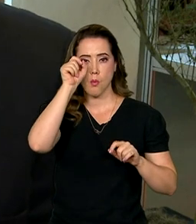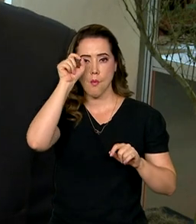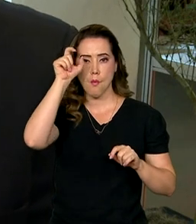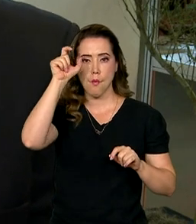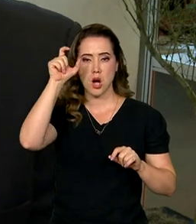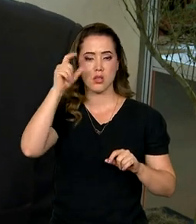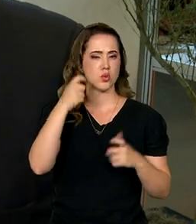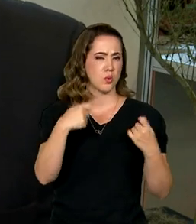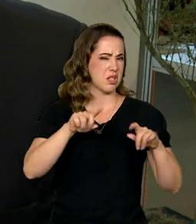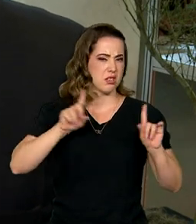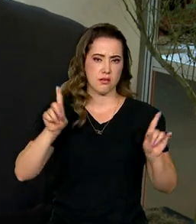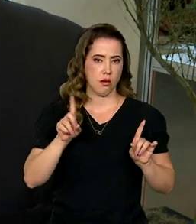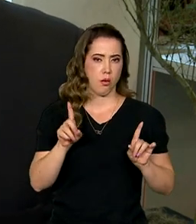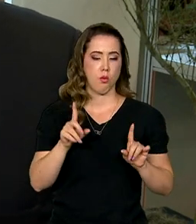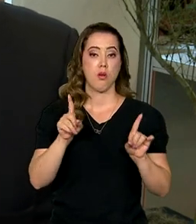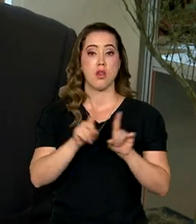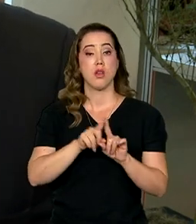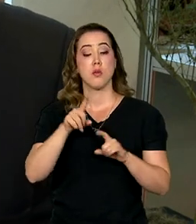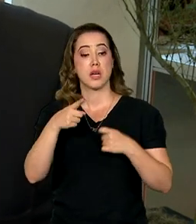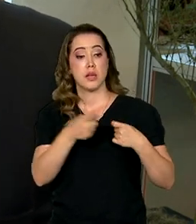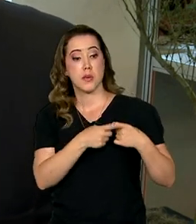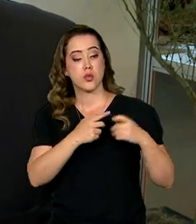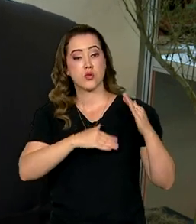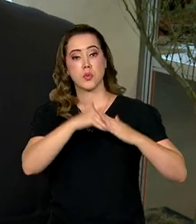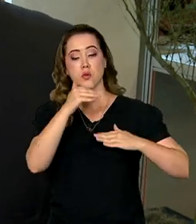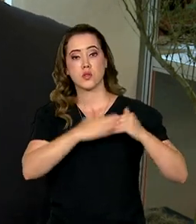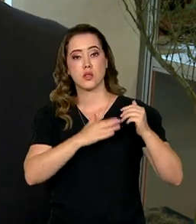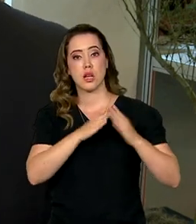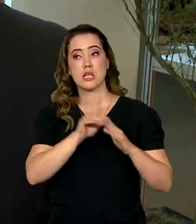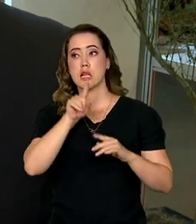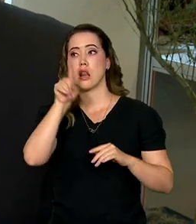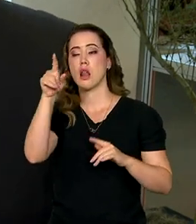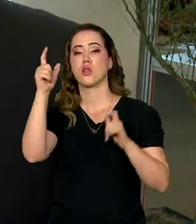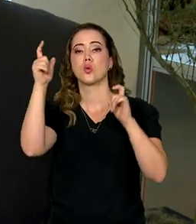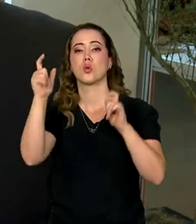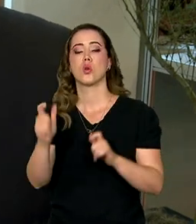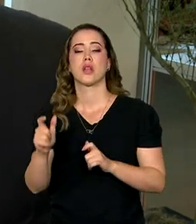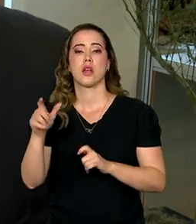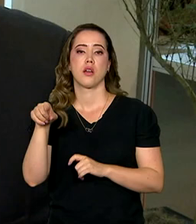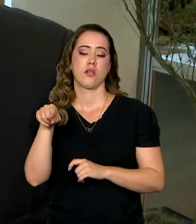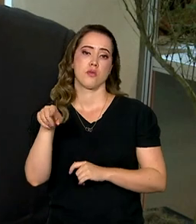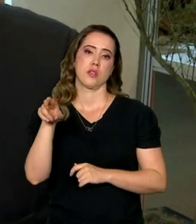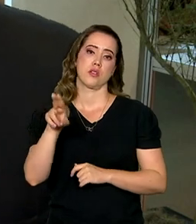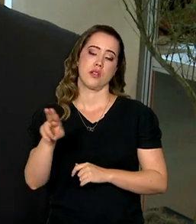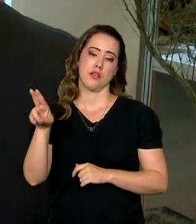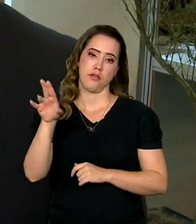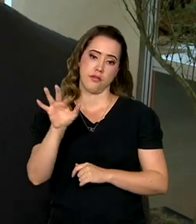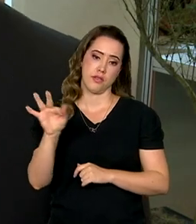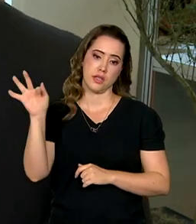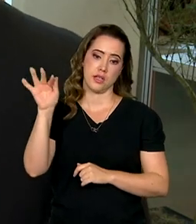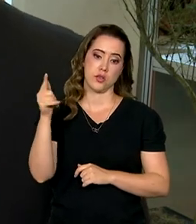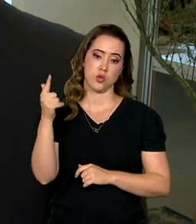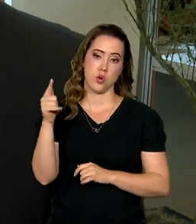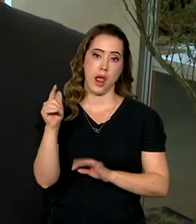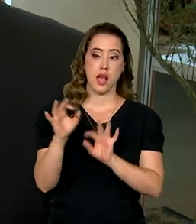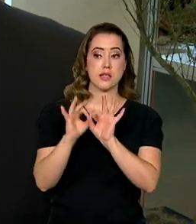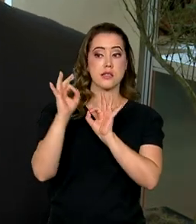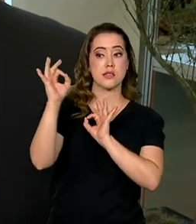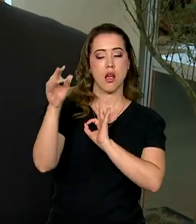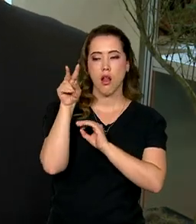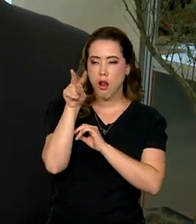paciente, para que médicos especialistas, lá do Centro de Referência em Oftomologia da Federal de Goiás, de forma remota,